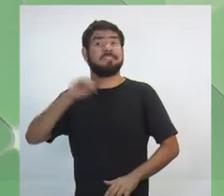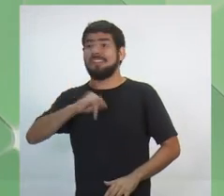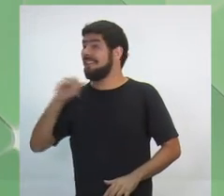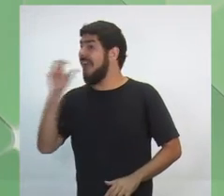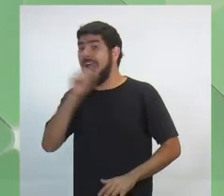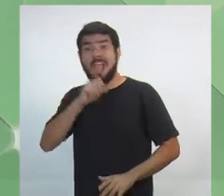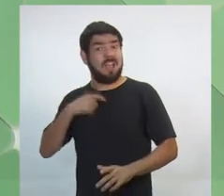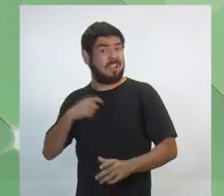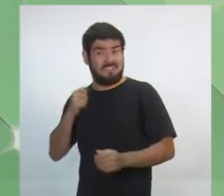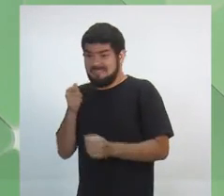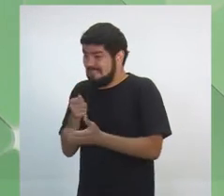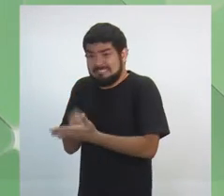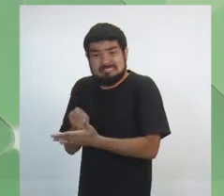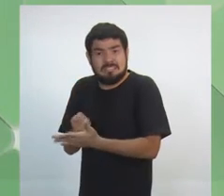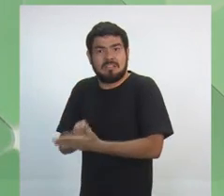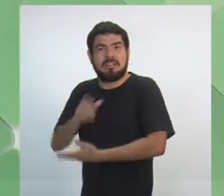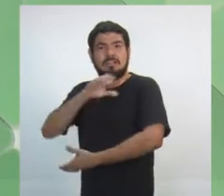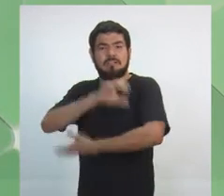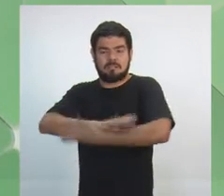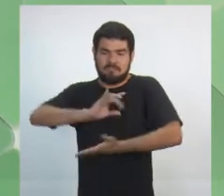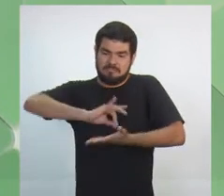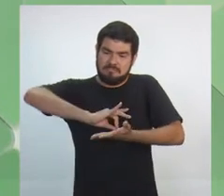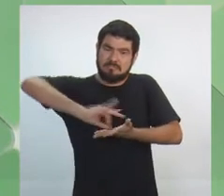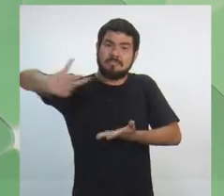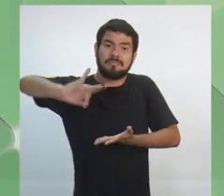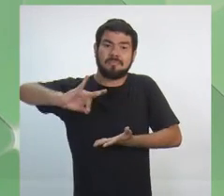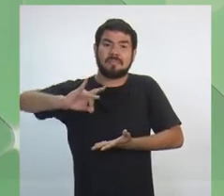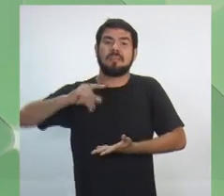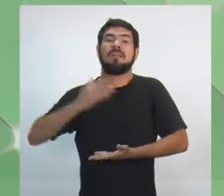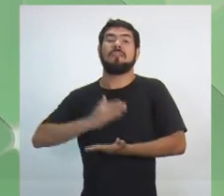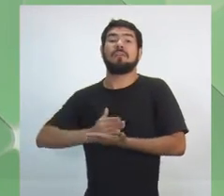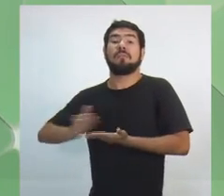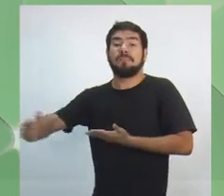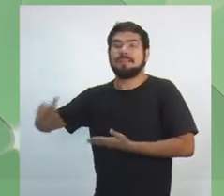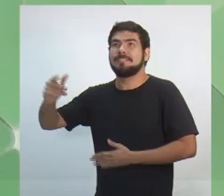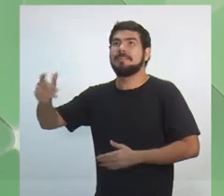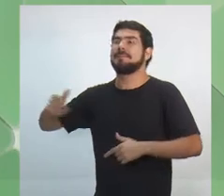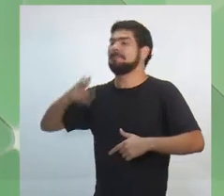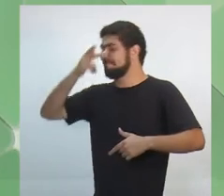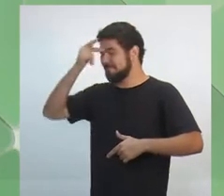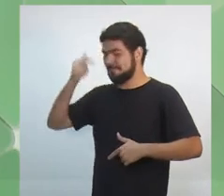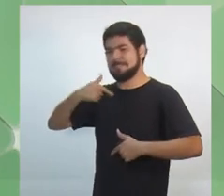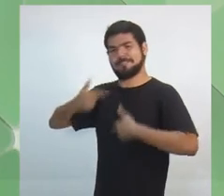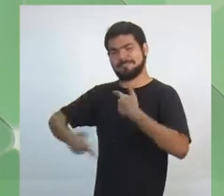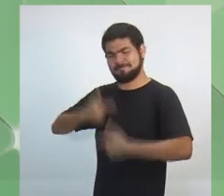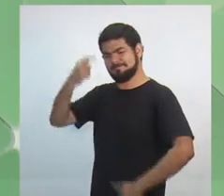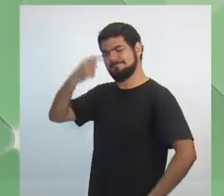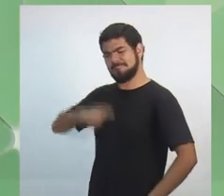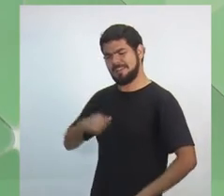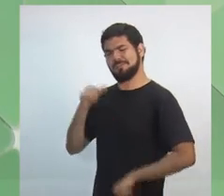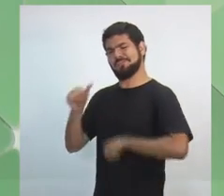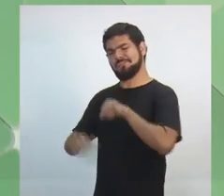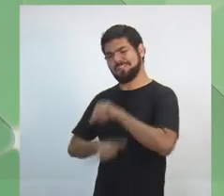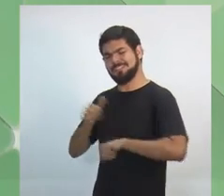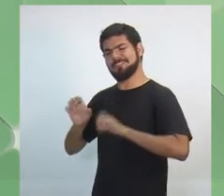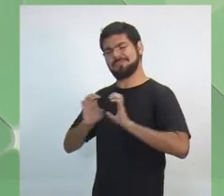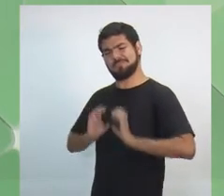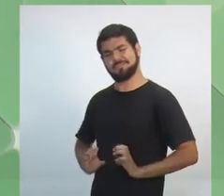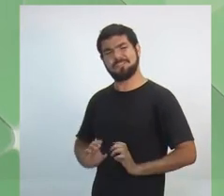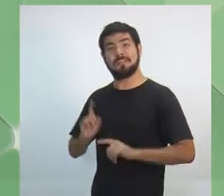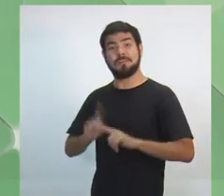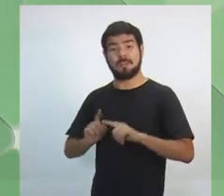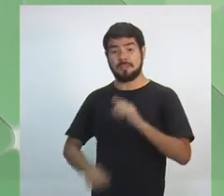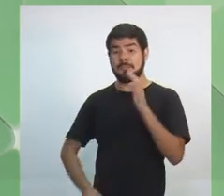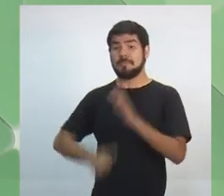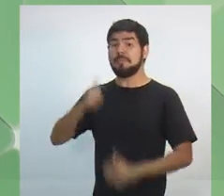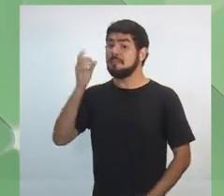assumirmos o governo do Estado, o trabalhador vai ter a plena consciência que teve uma mudança já de postura. Porque do primeiro dia que nós